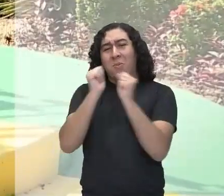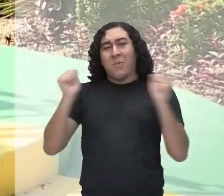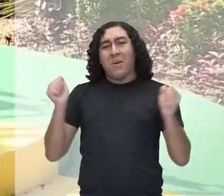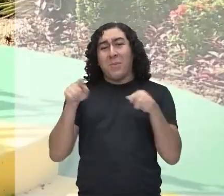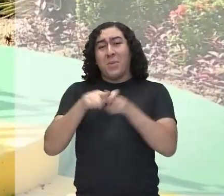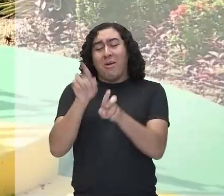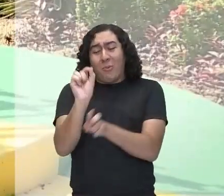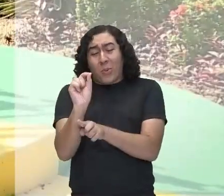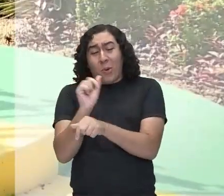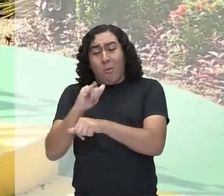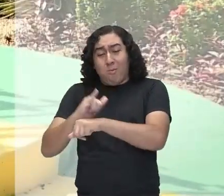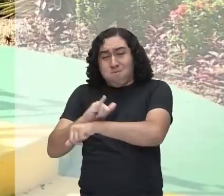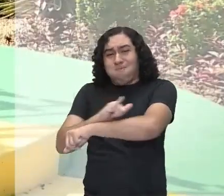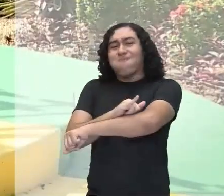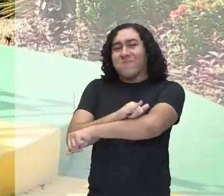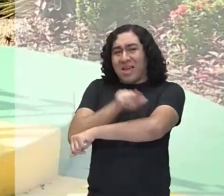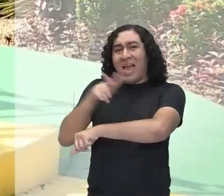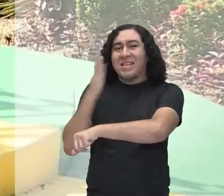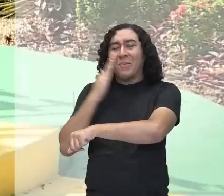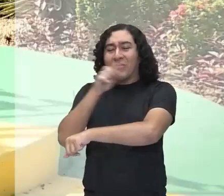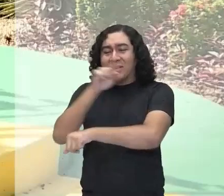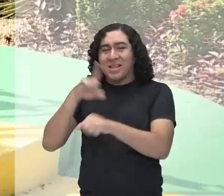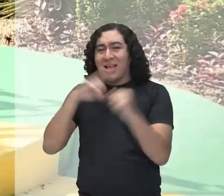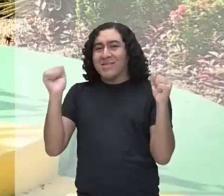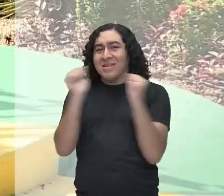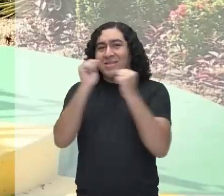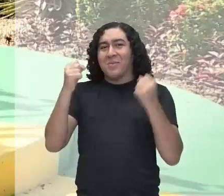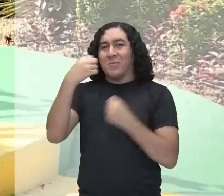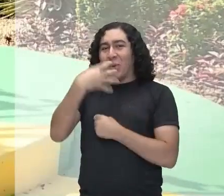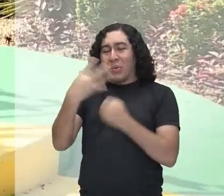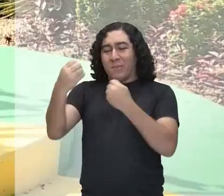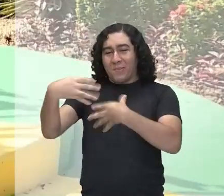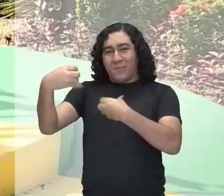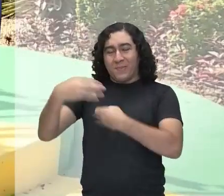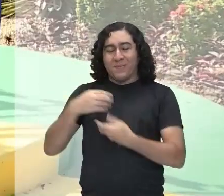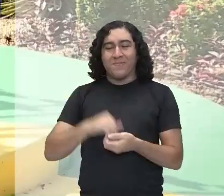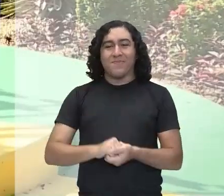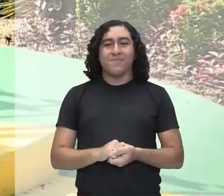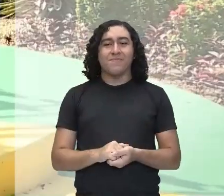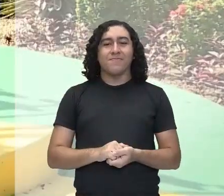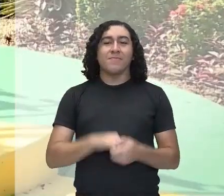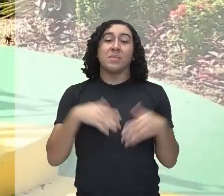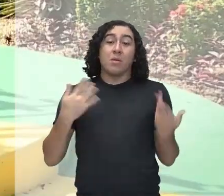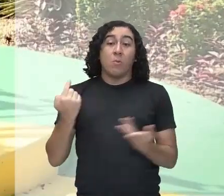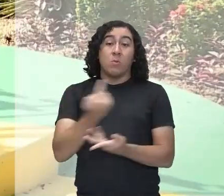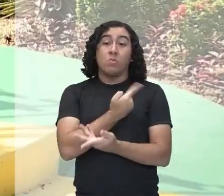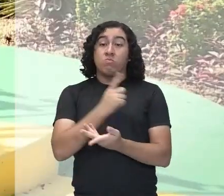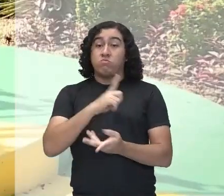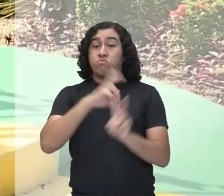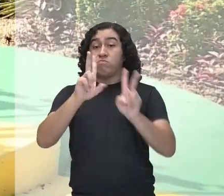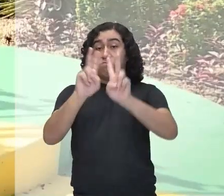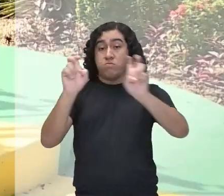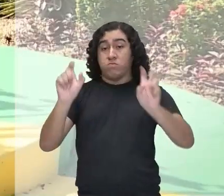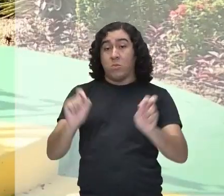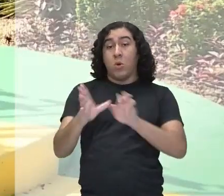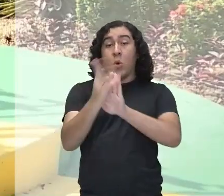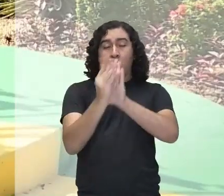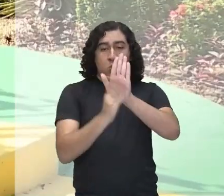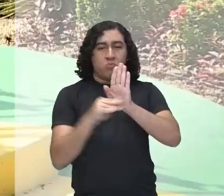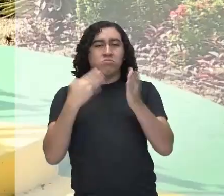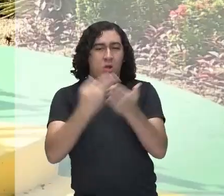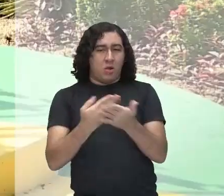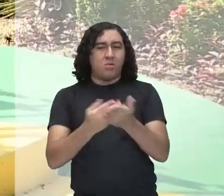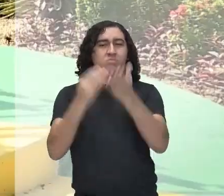o melhor personal trainer de Manaus. Bem, casualmente nós estamos trabalhando esse conteúdo lá com nossos